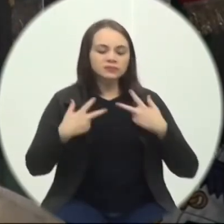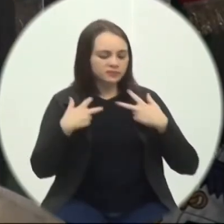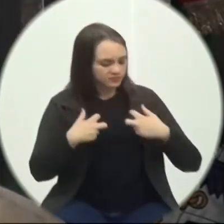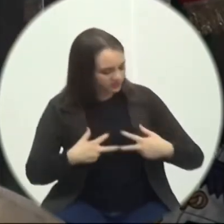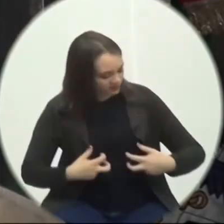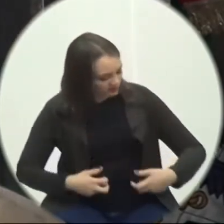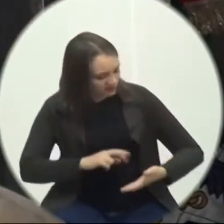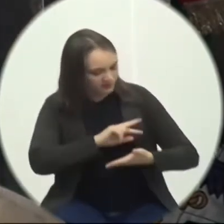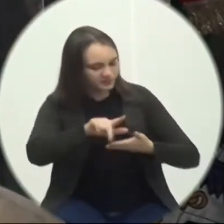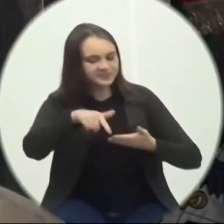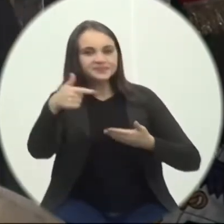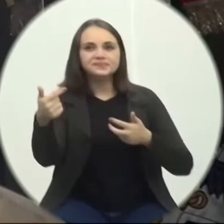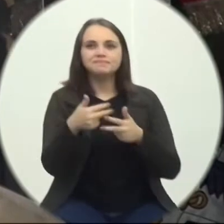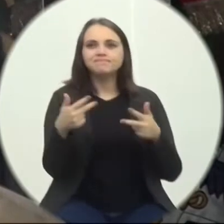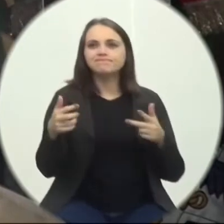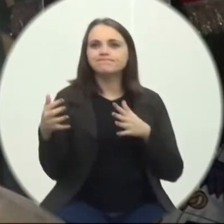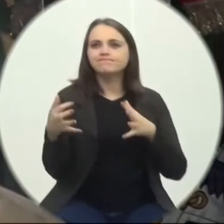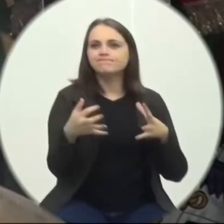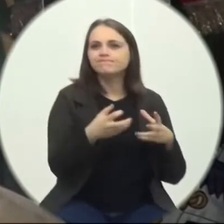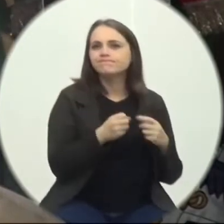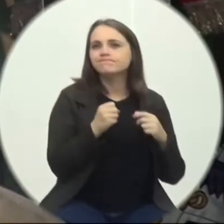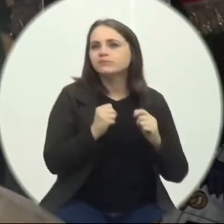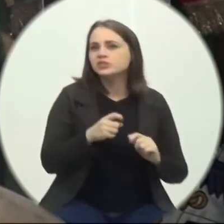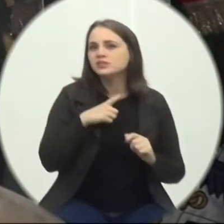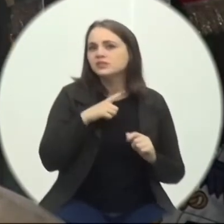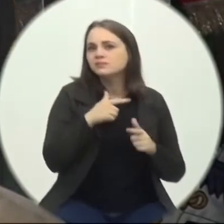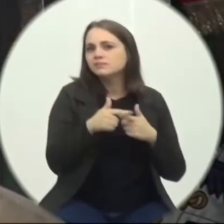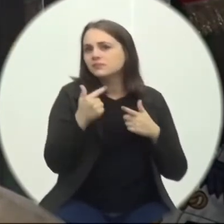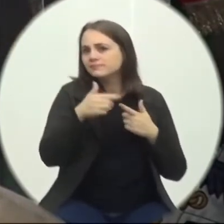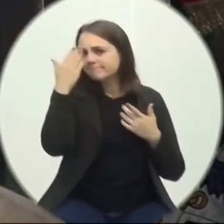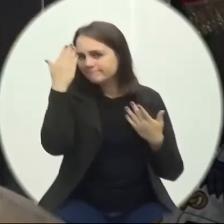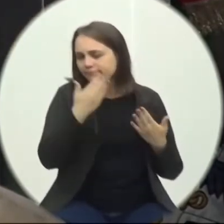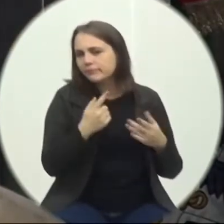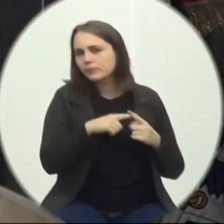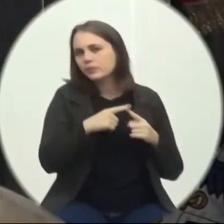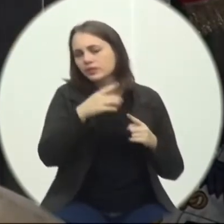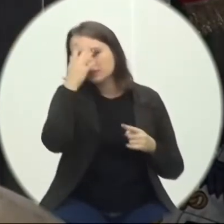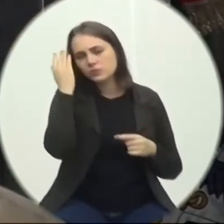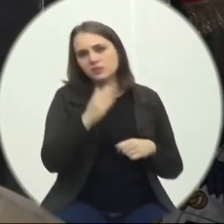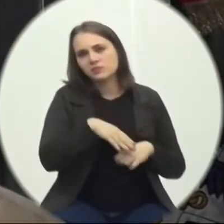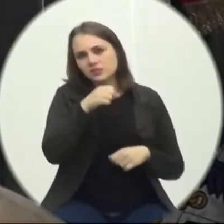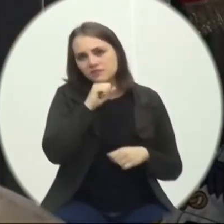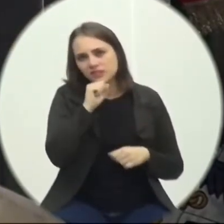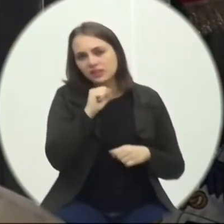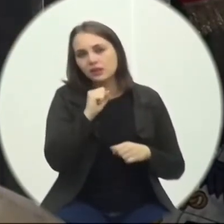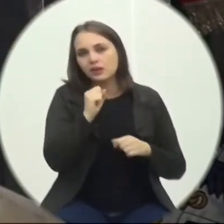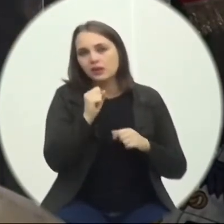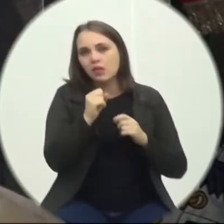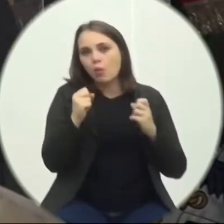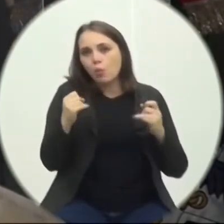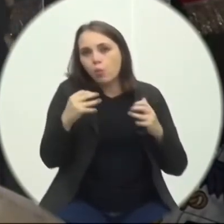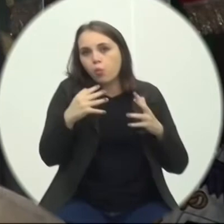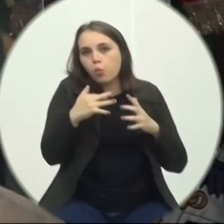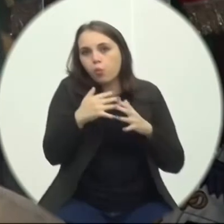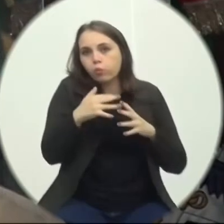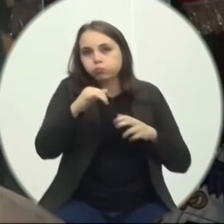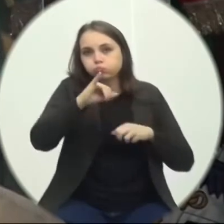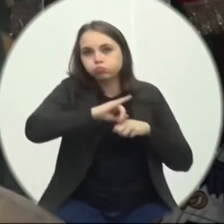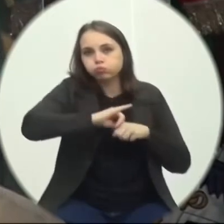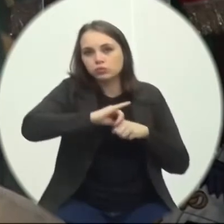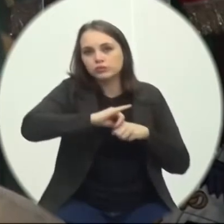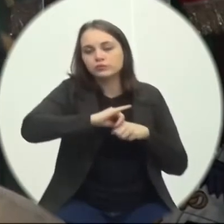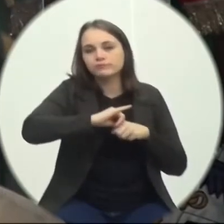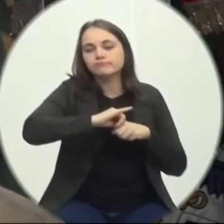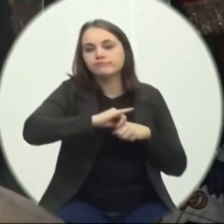E várias coisas E isso poderia causar Um problema sério Porque os idosos Estavam se aglomerando Na unidade central E